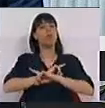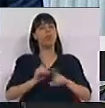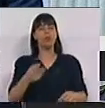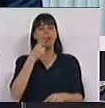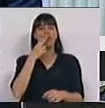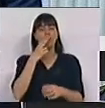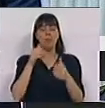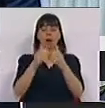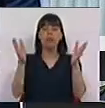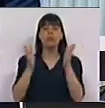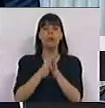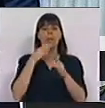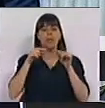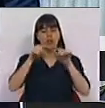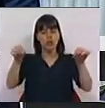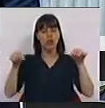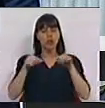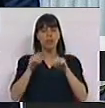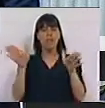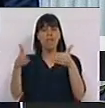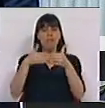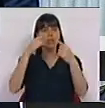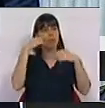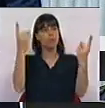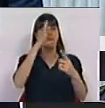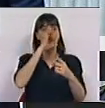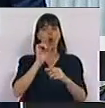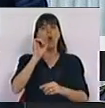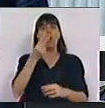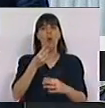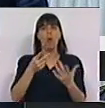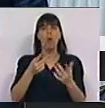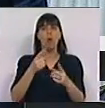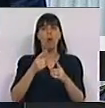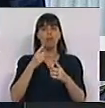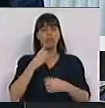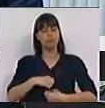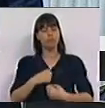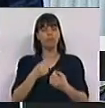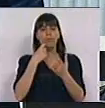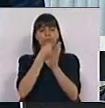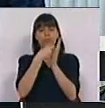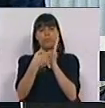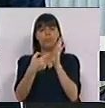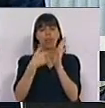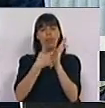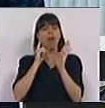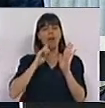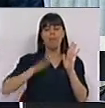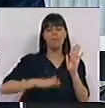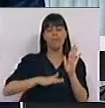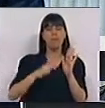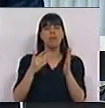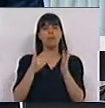de fumar alarga-se a todos os espaços públicos fechados, bem como o uso de expressões que menorizam e